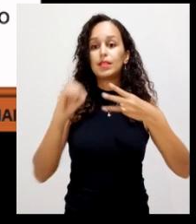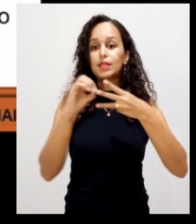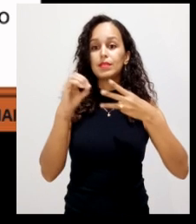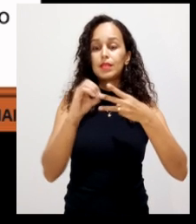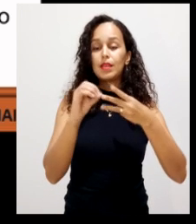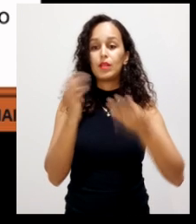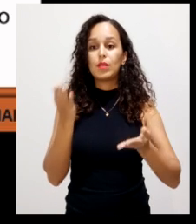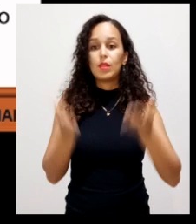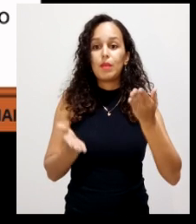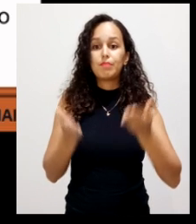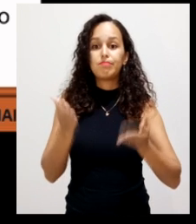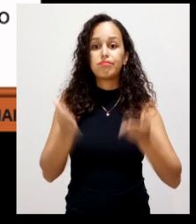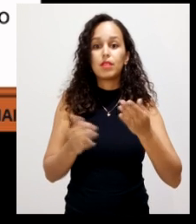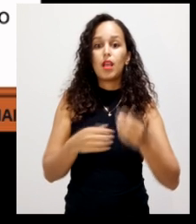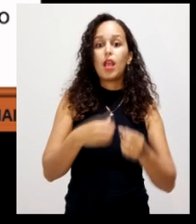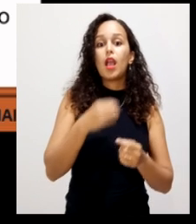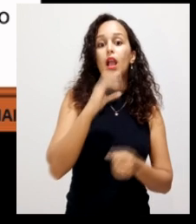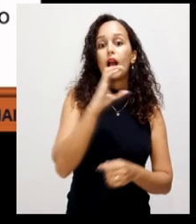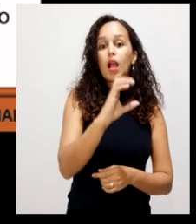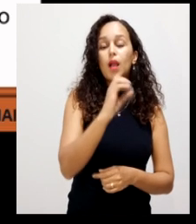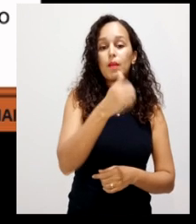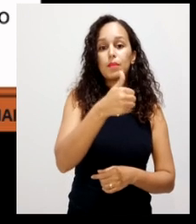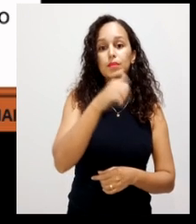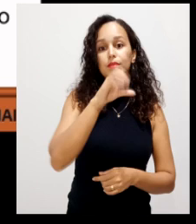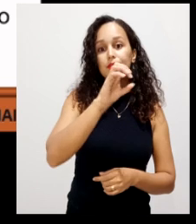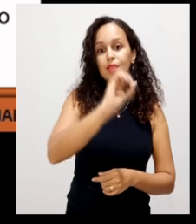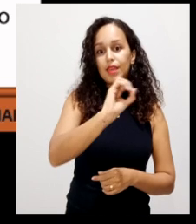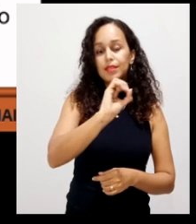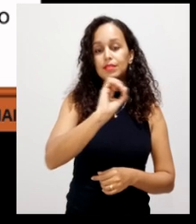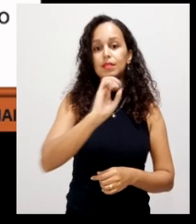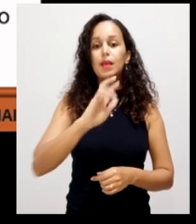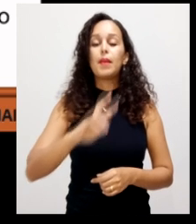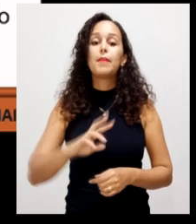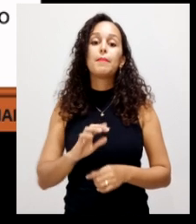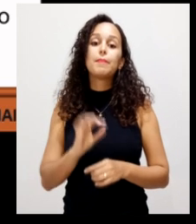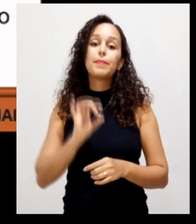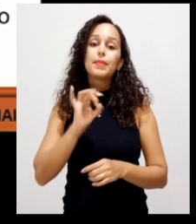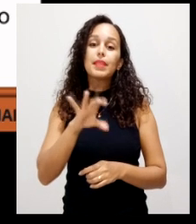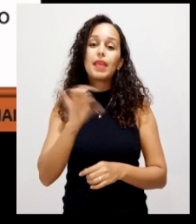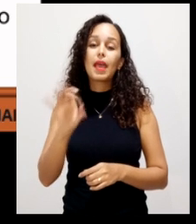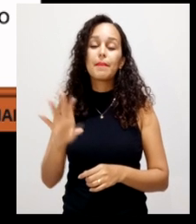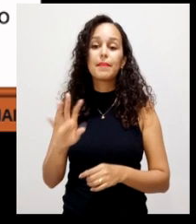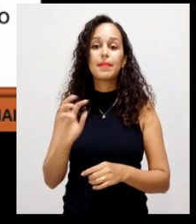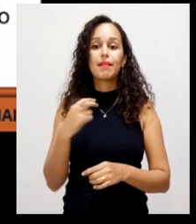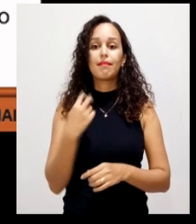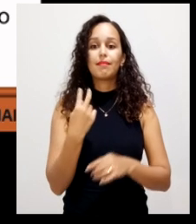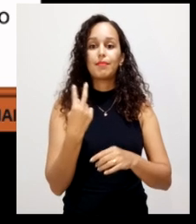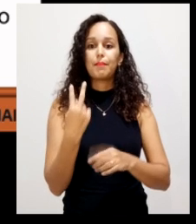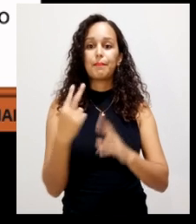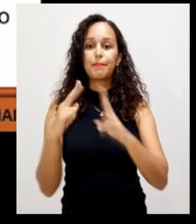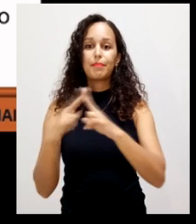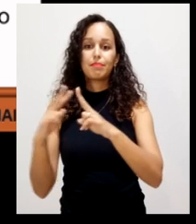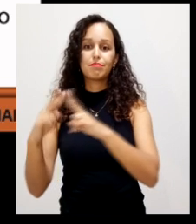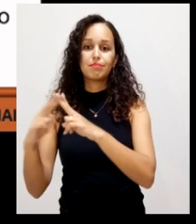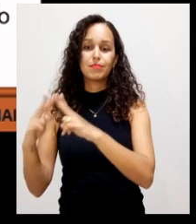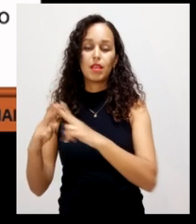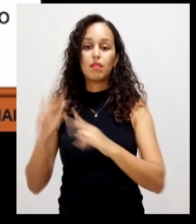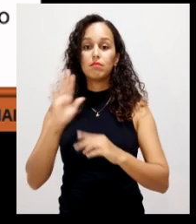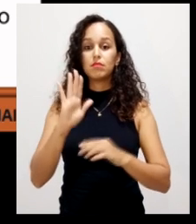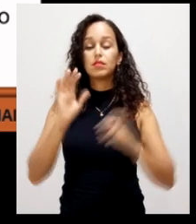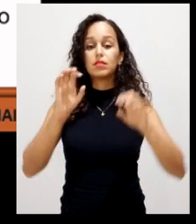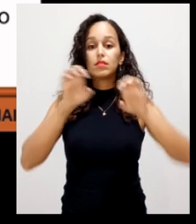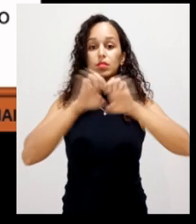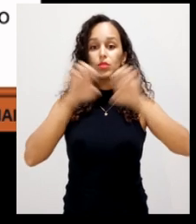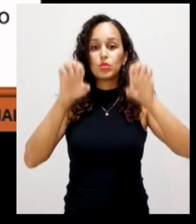a proporção de 10 partes de carbono para cada parte de N. Então, a proporção de 10. Só que, para formar a estrutura física,